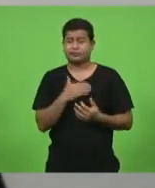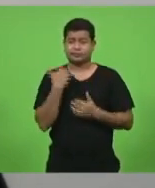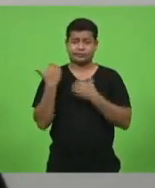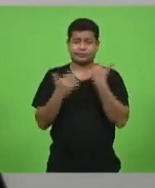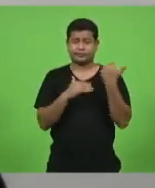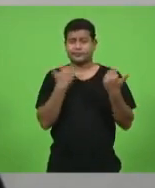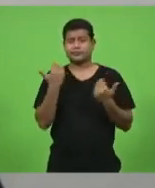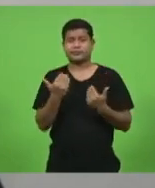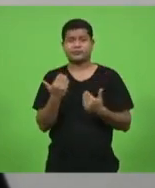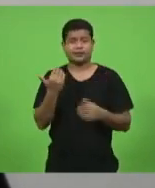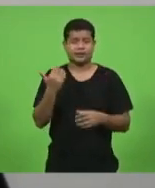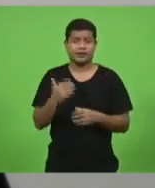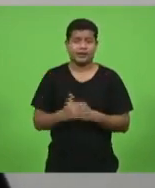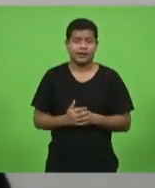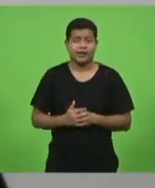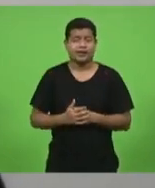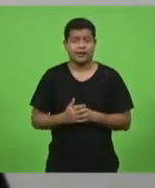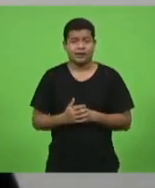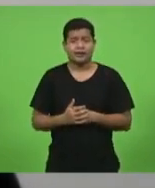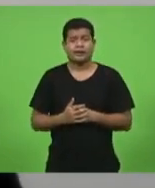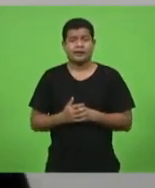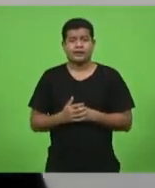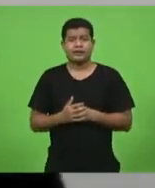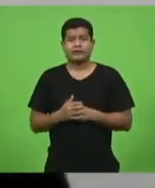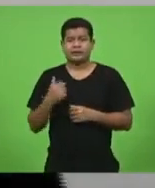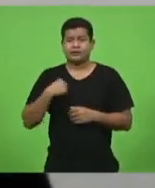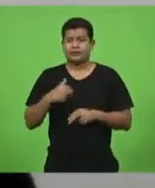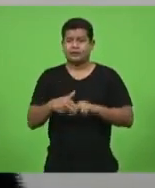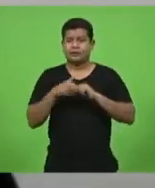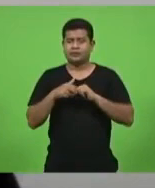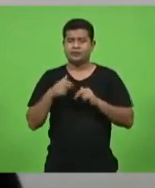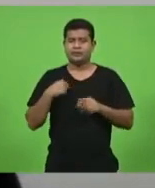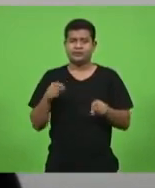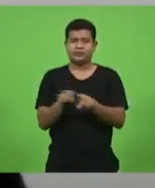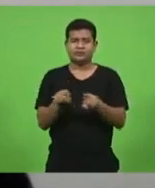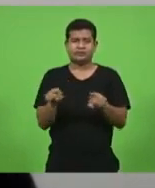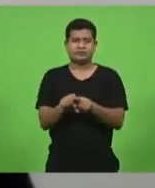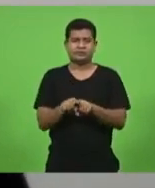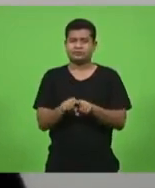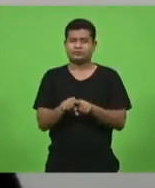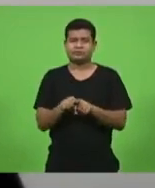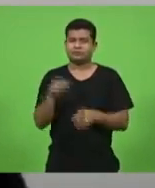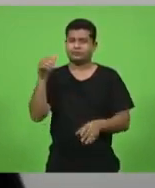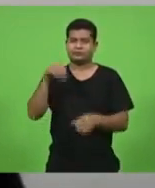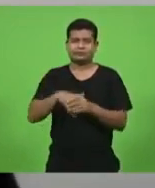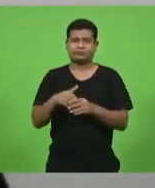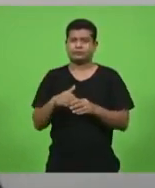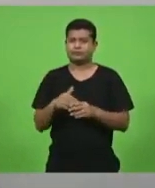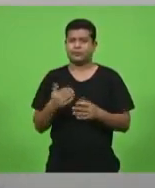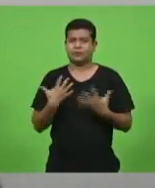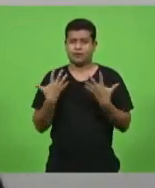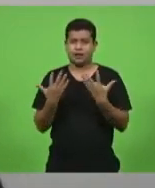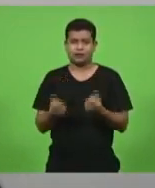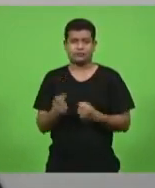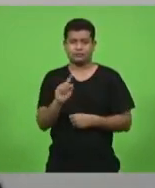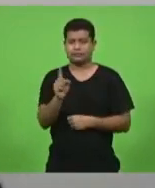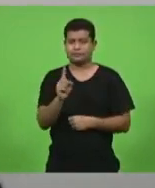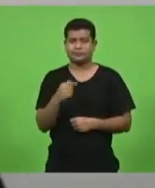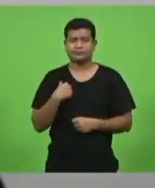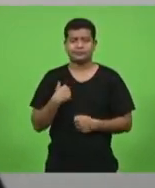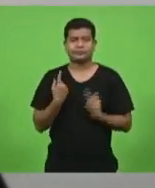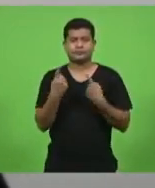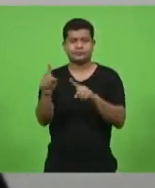queridos por isso eu também não não vou dar voto favorável a uma moção que